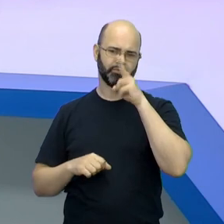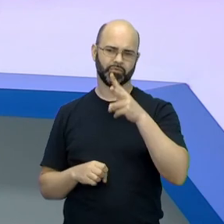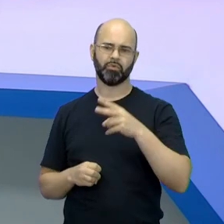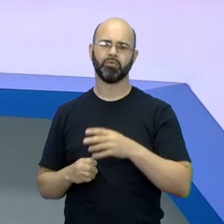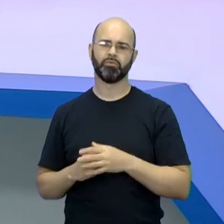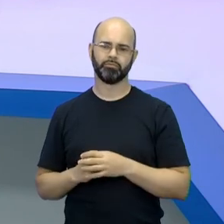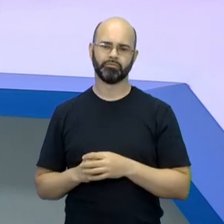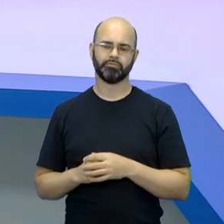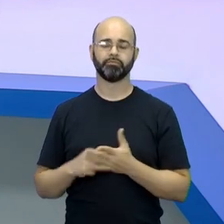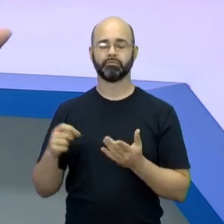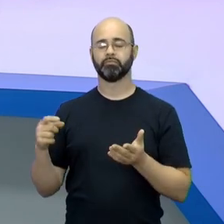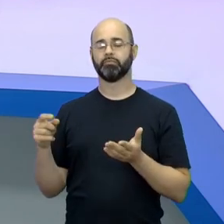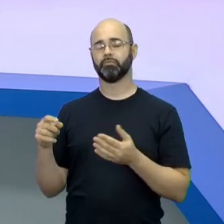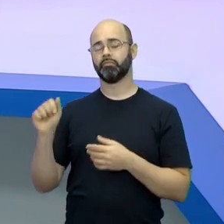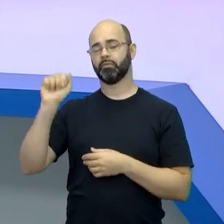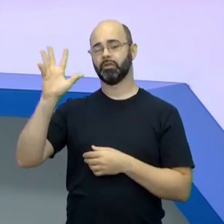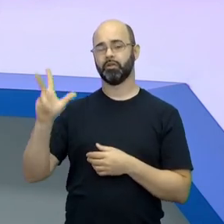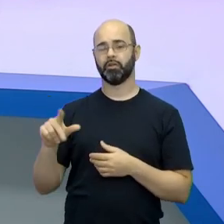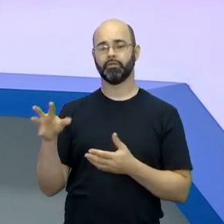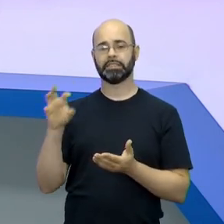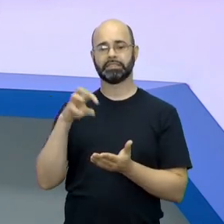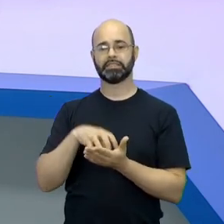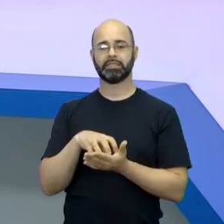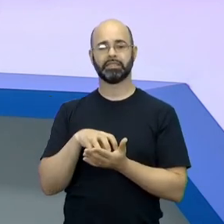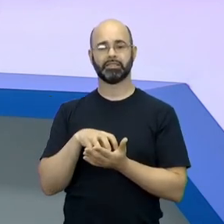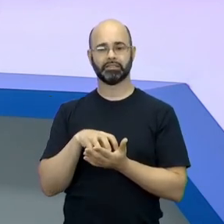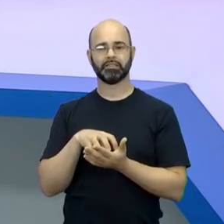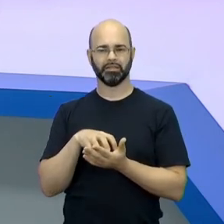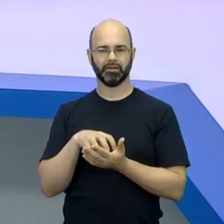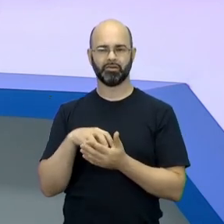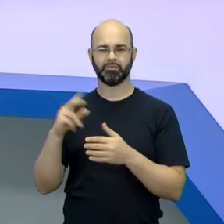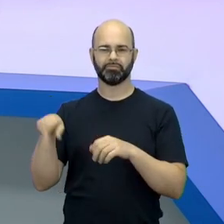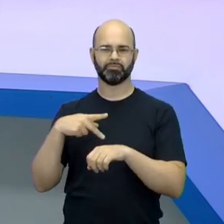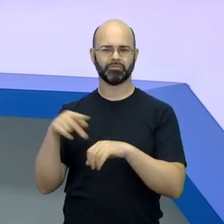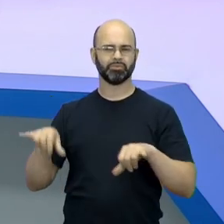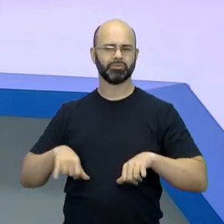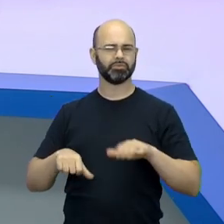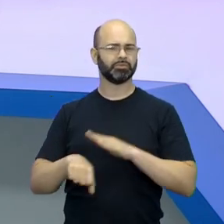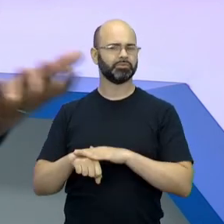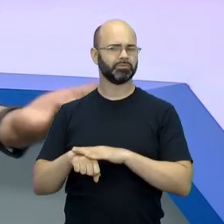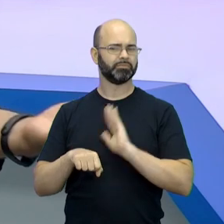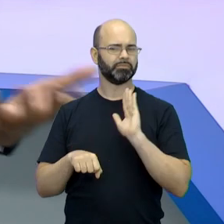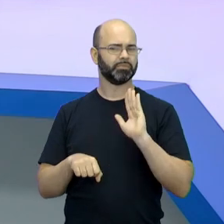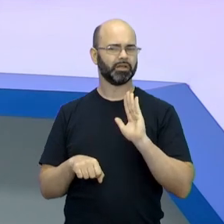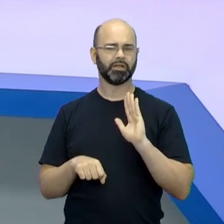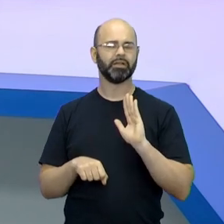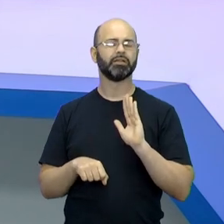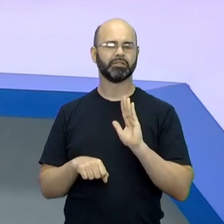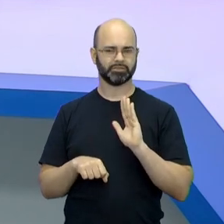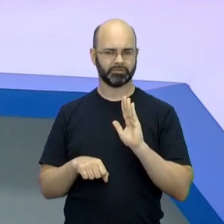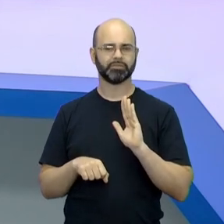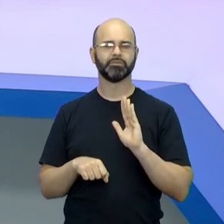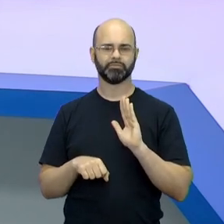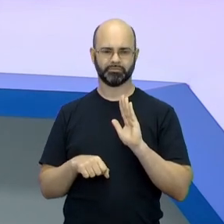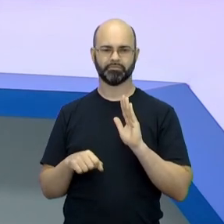assim, se você pegar a África Central, aquela parte ali, onde estão os países que mais sofreram, onde foram mais